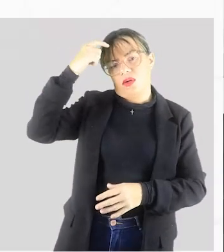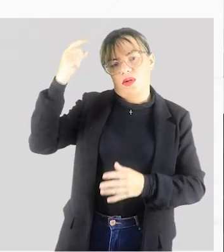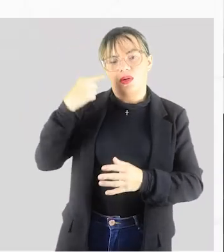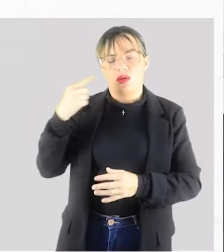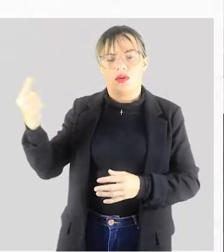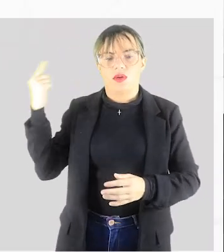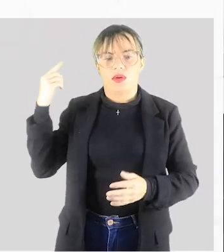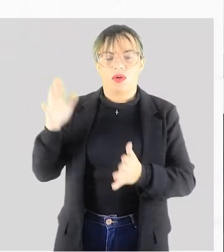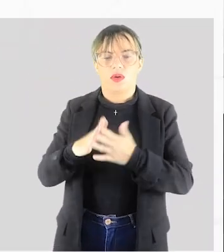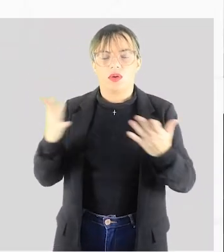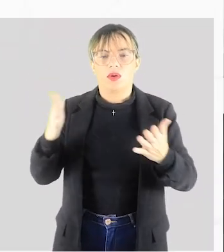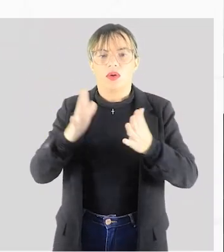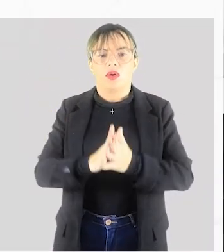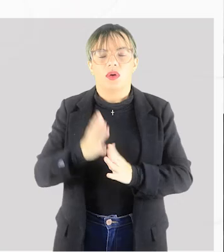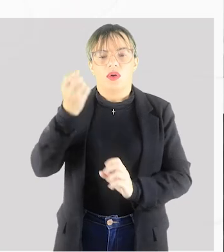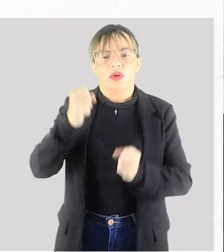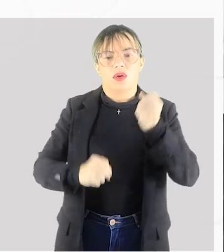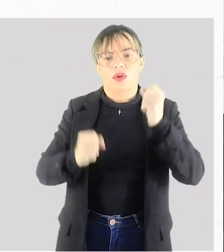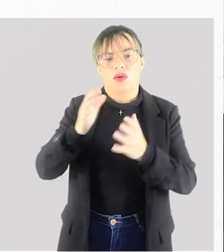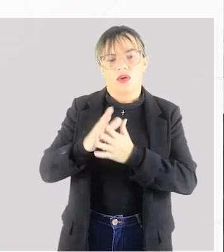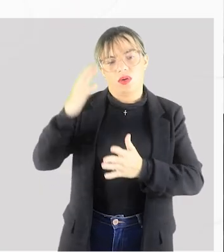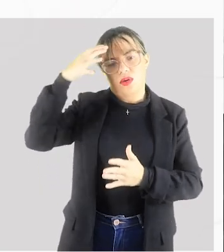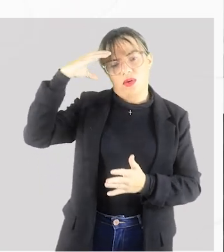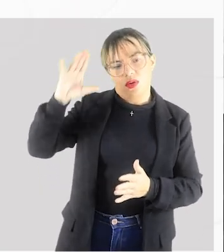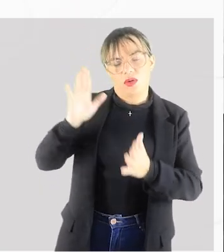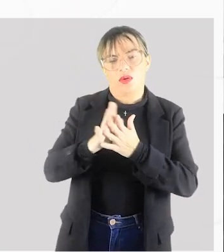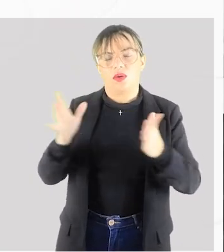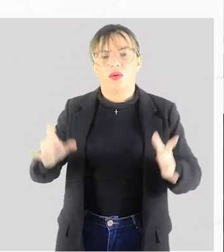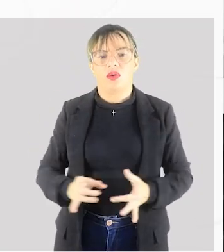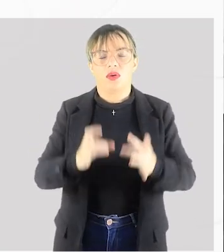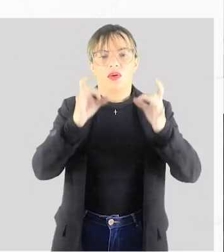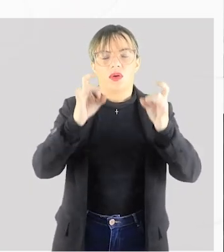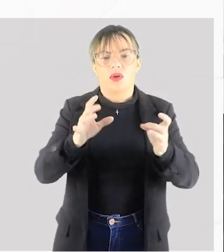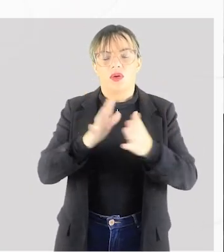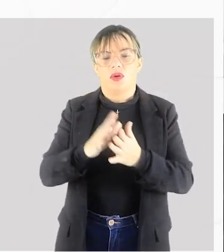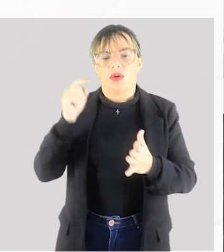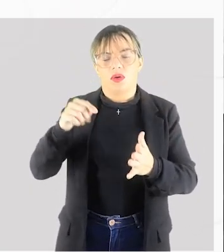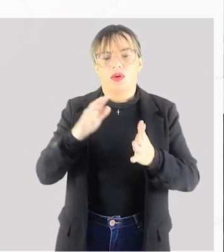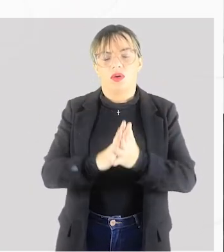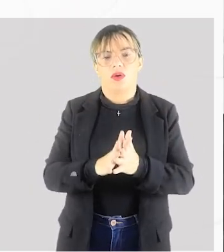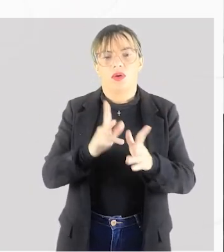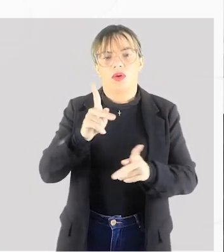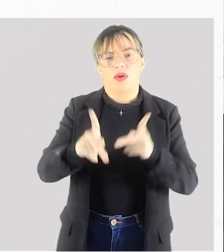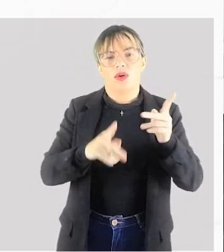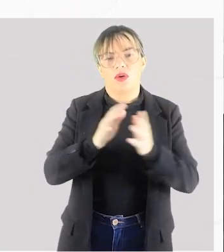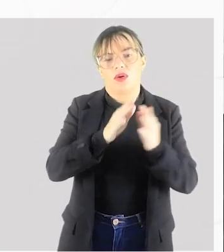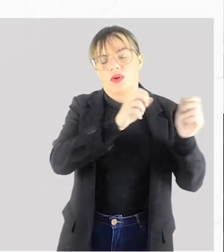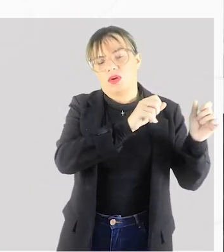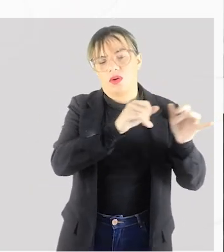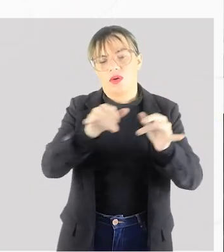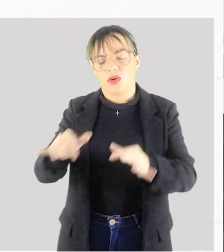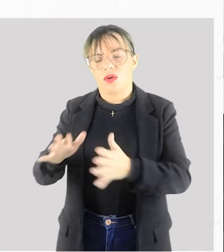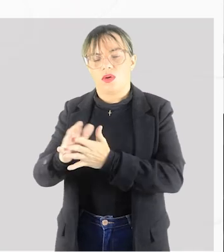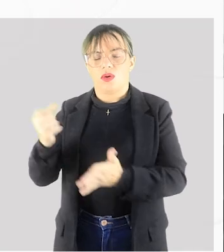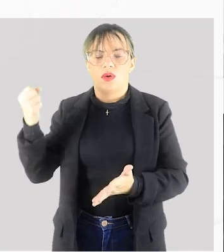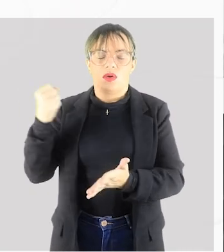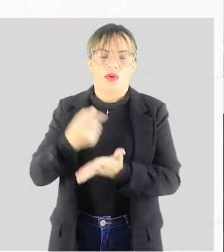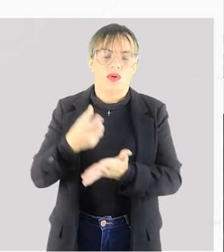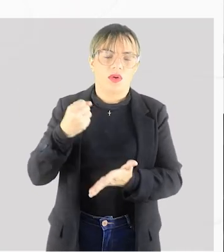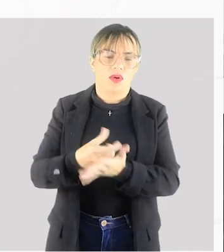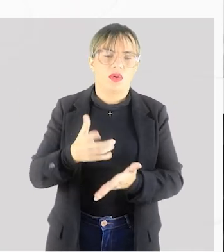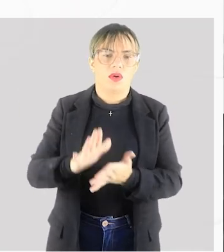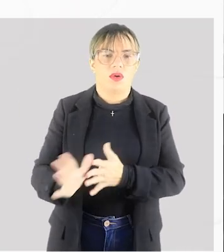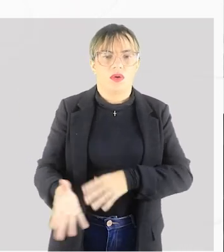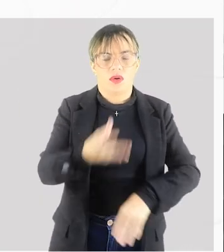um produto da indústria cultural que vai ser vendido para a cultura de massa, que vai ser consumido pela cultura